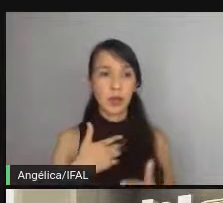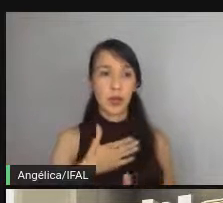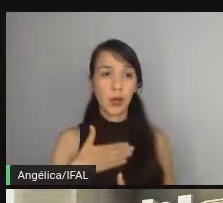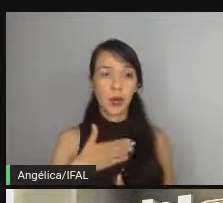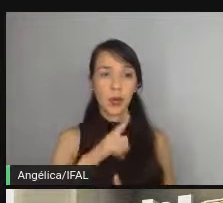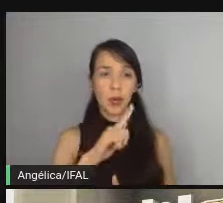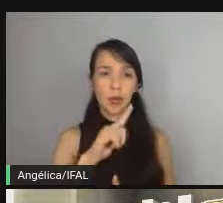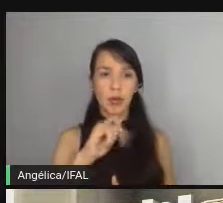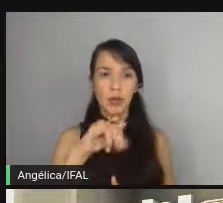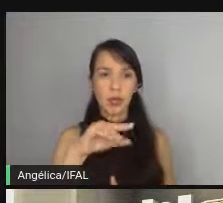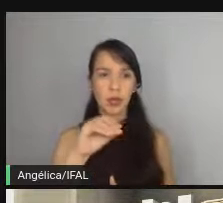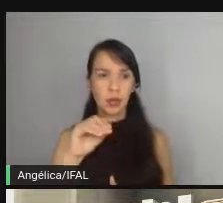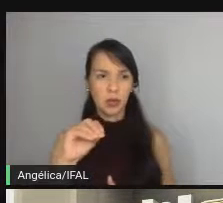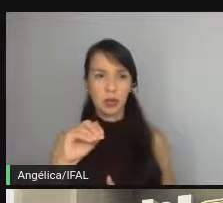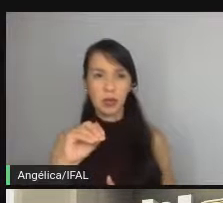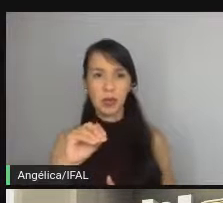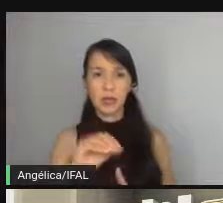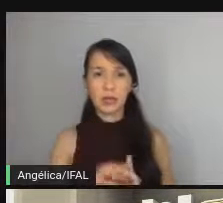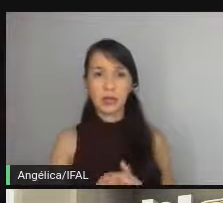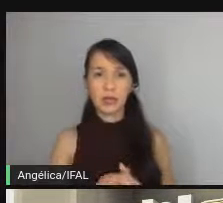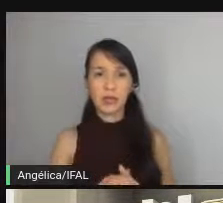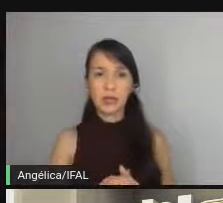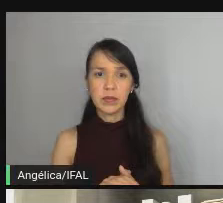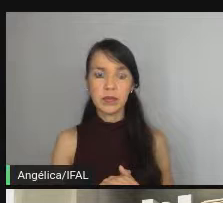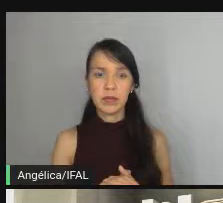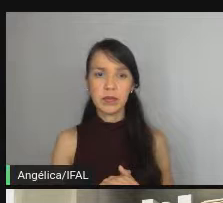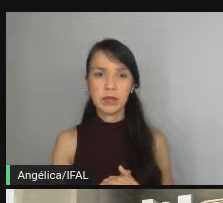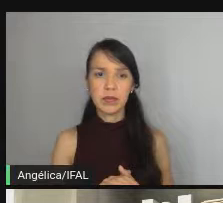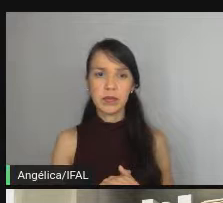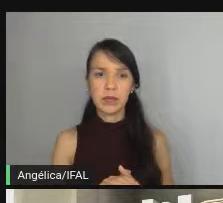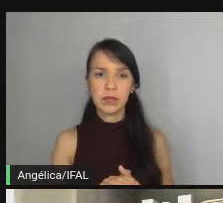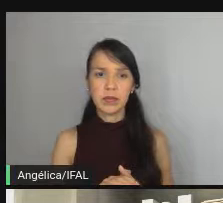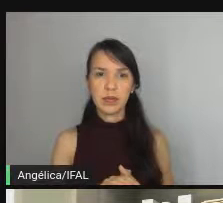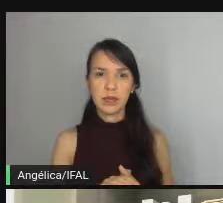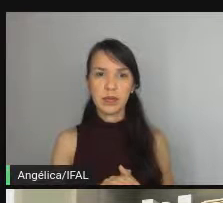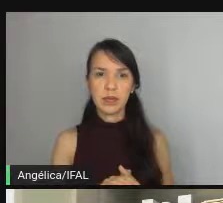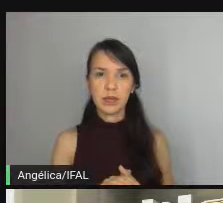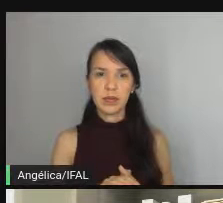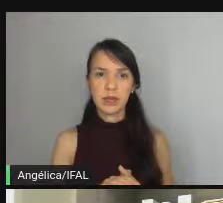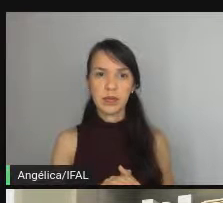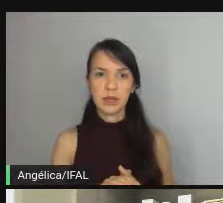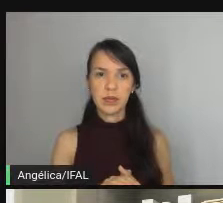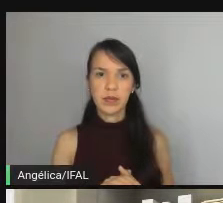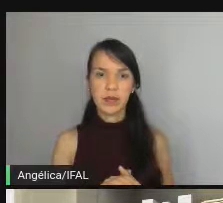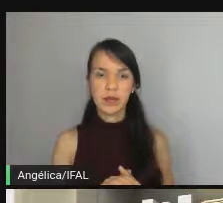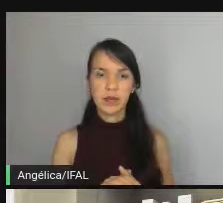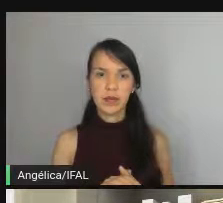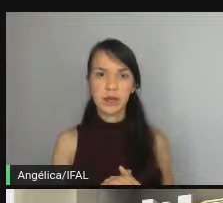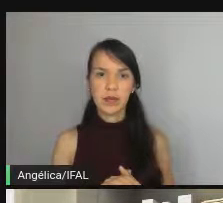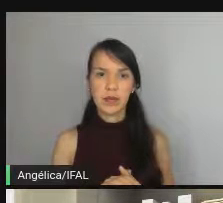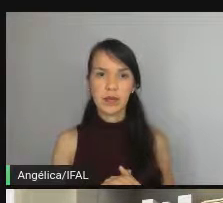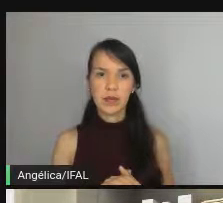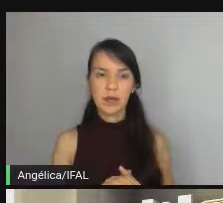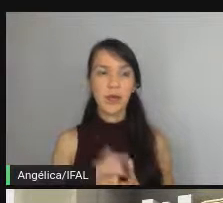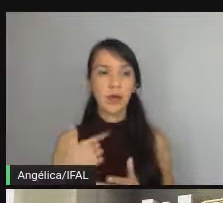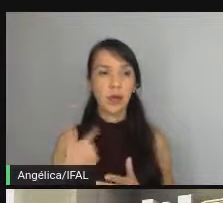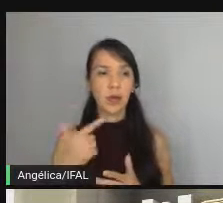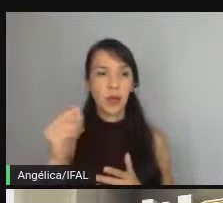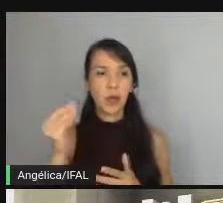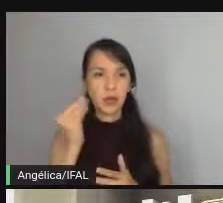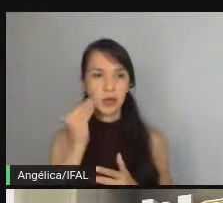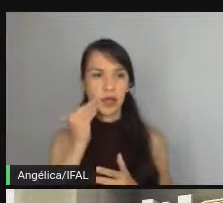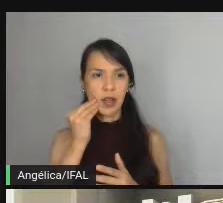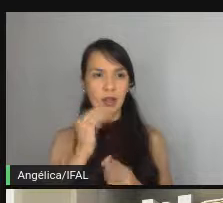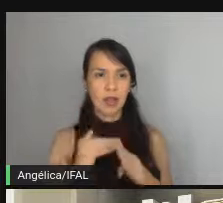gol que são os sub-testes sub-casos de teste então a gente vai ter